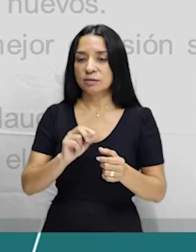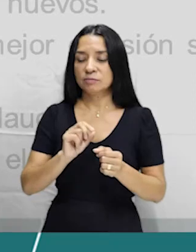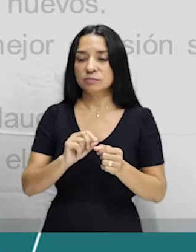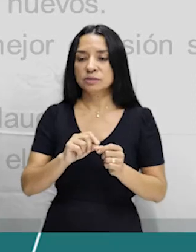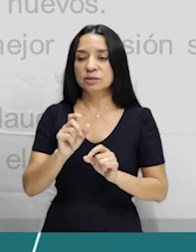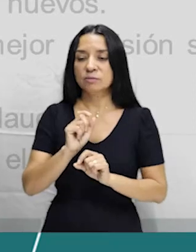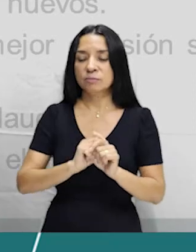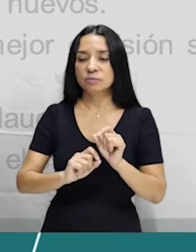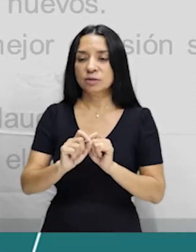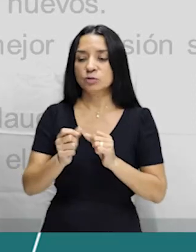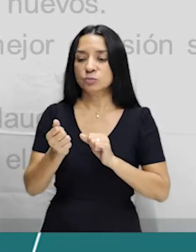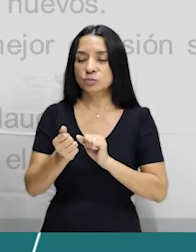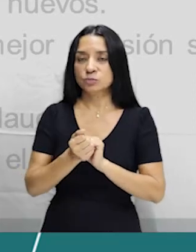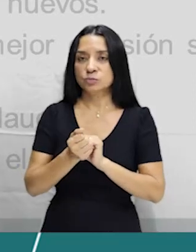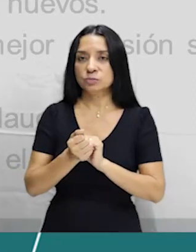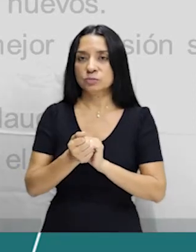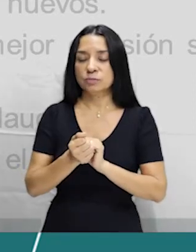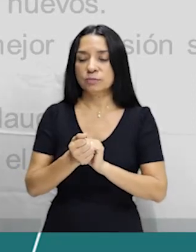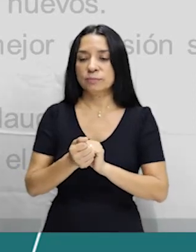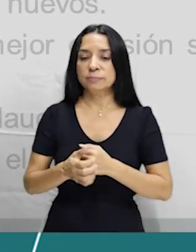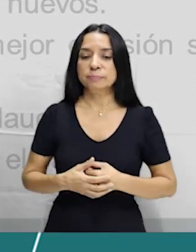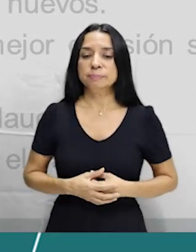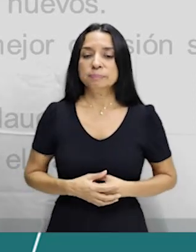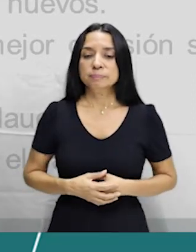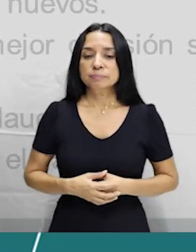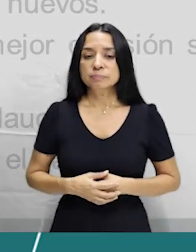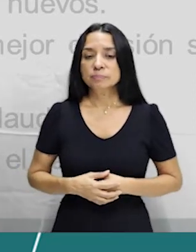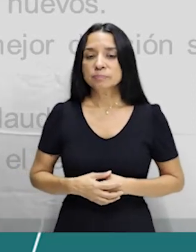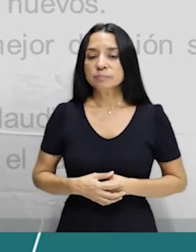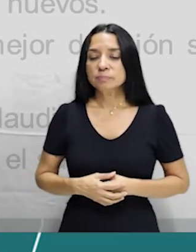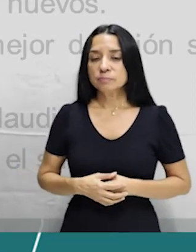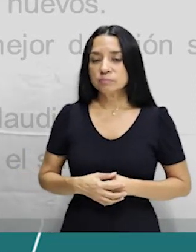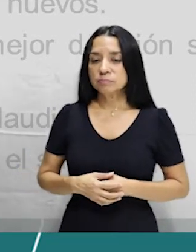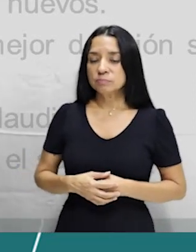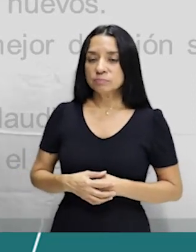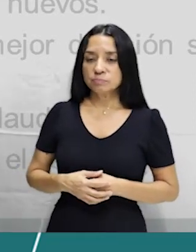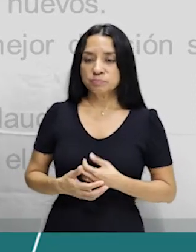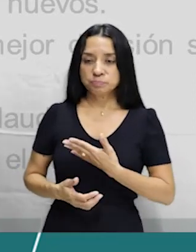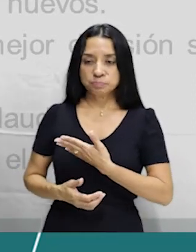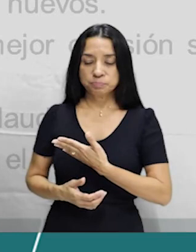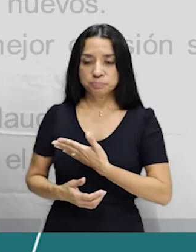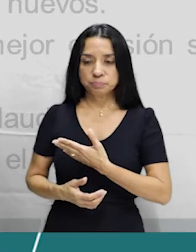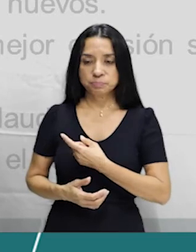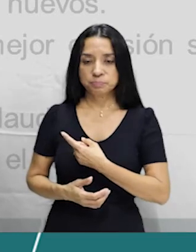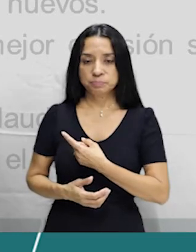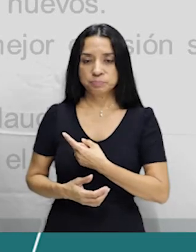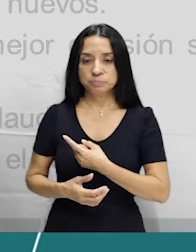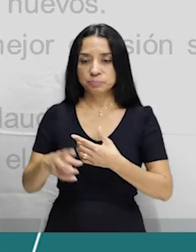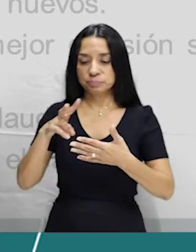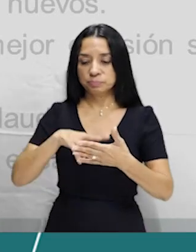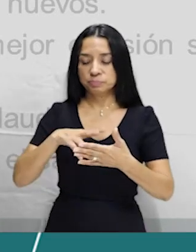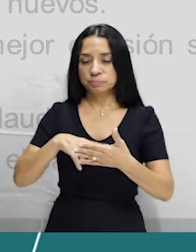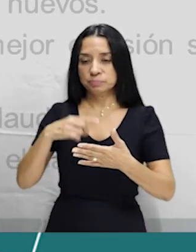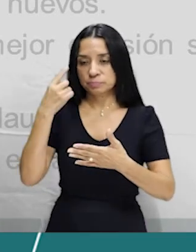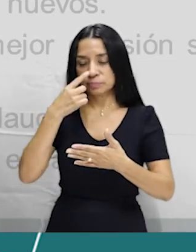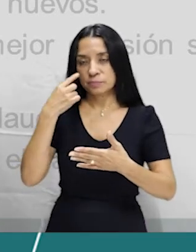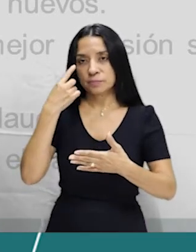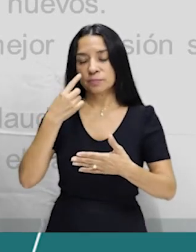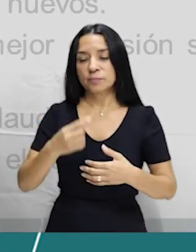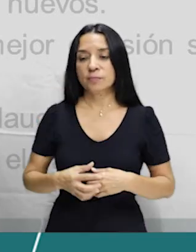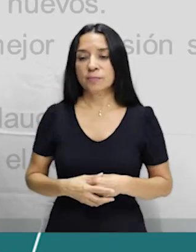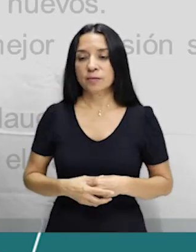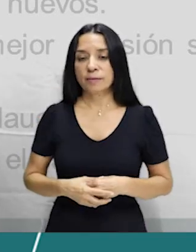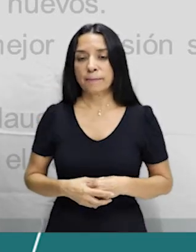fazer juntos, tá? Então, completa as orações abaixo com os verbos regulares que